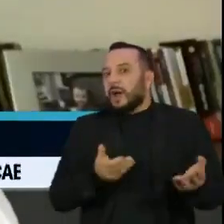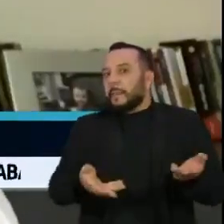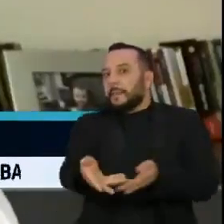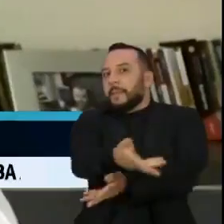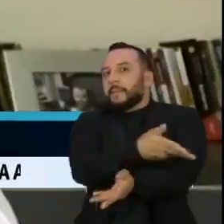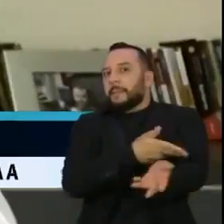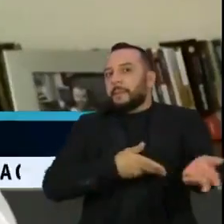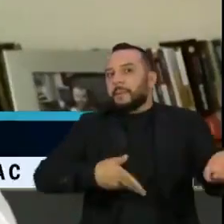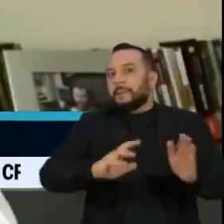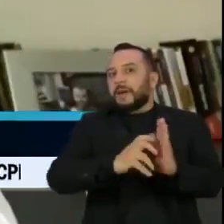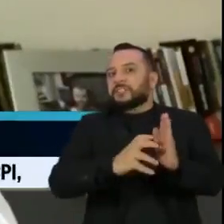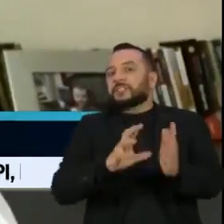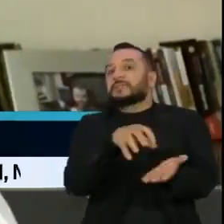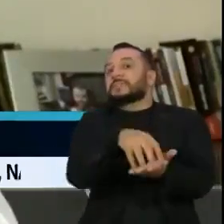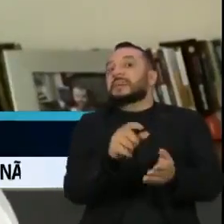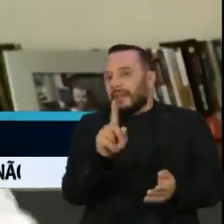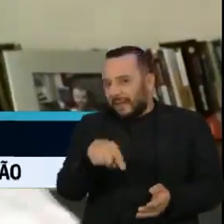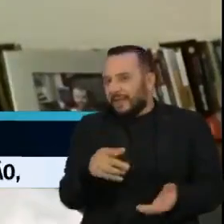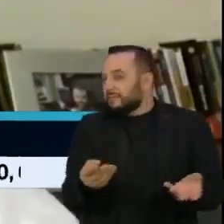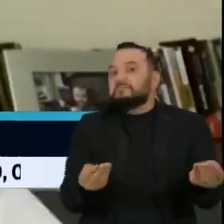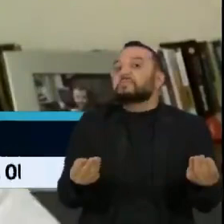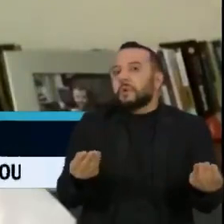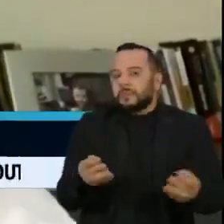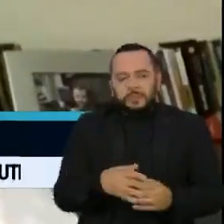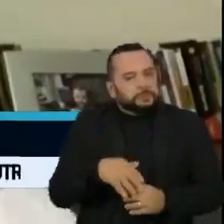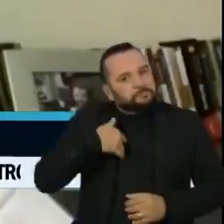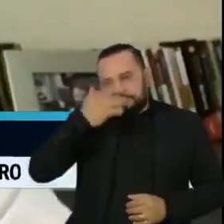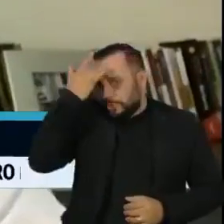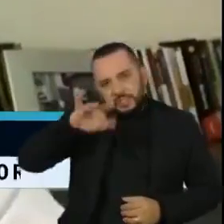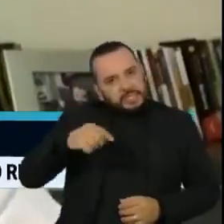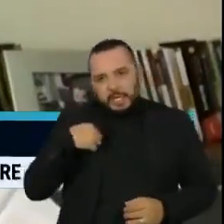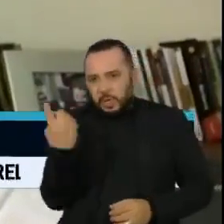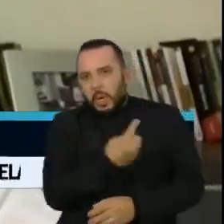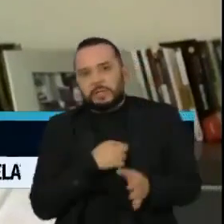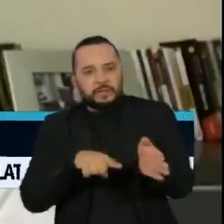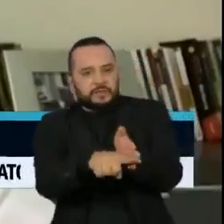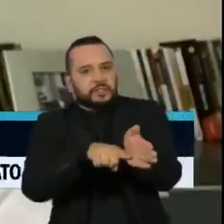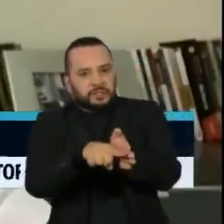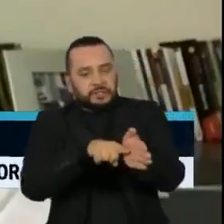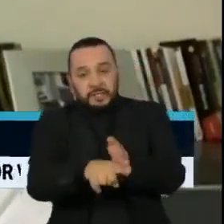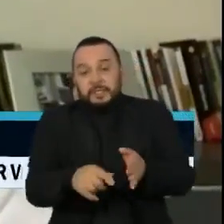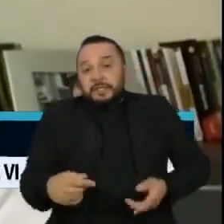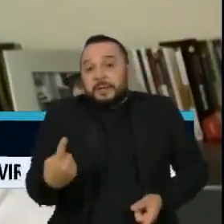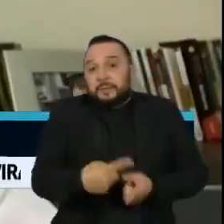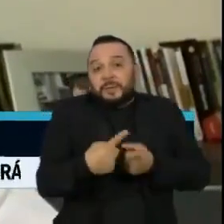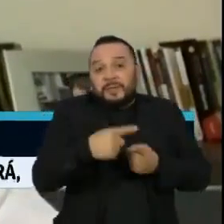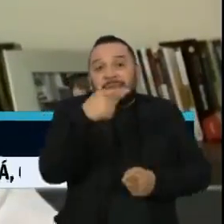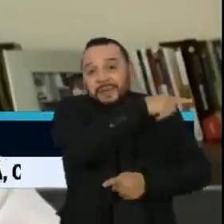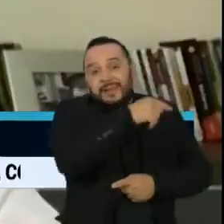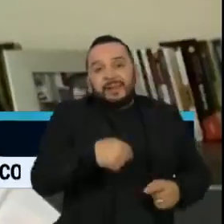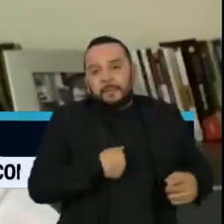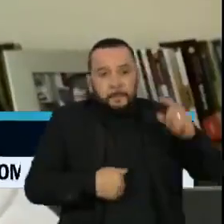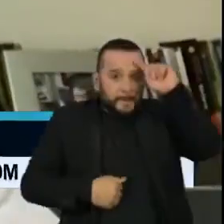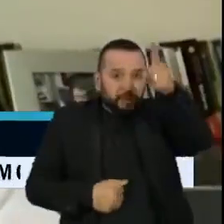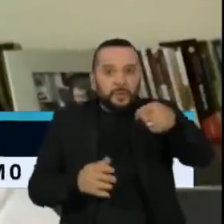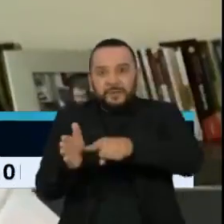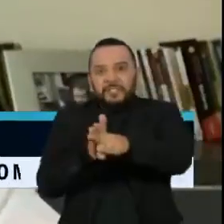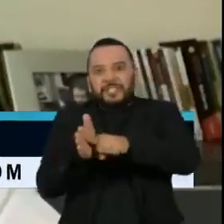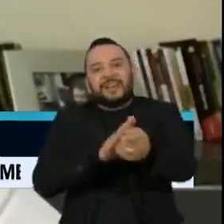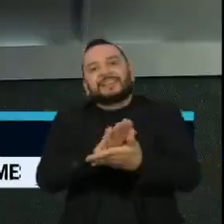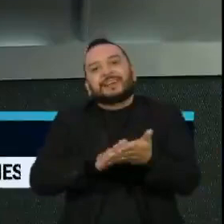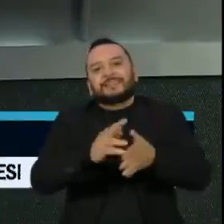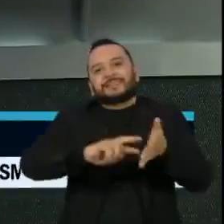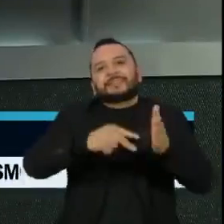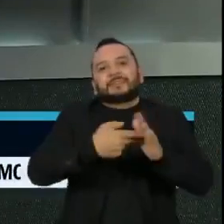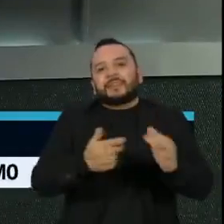nós estamos investigando isso. A questão de ele não ter mandado investigar diz prevaricação, porque é omissão.